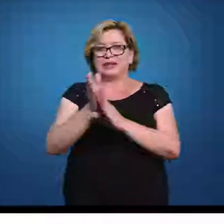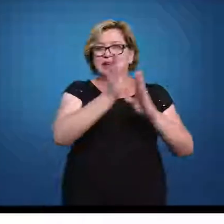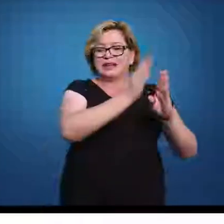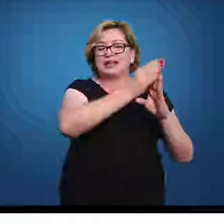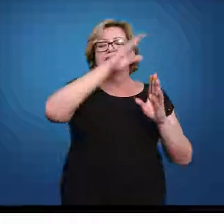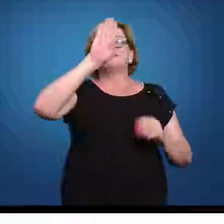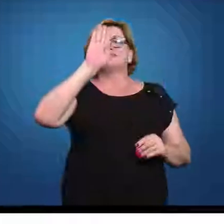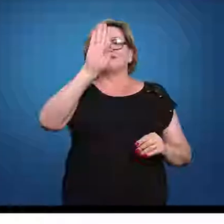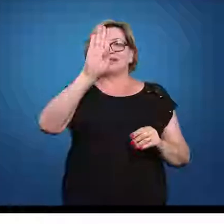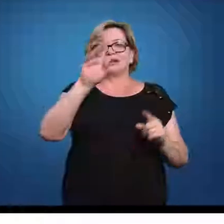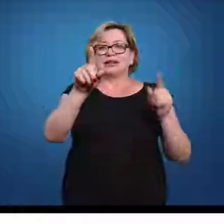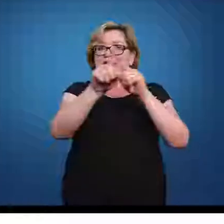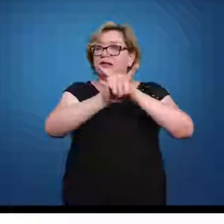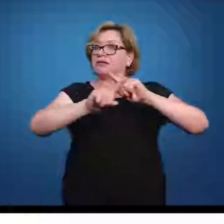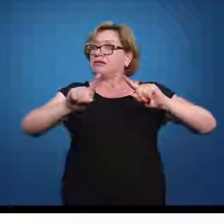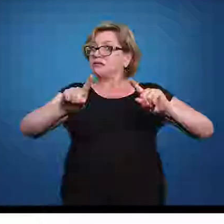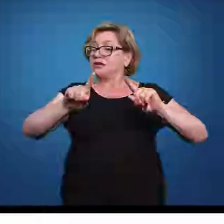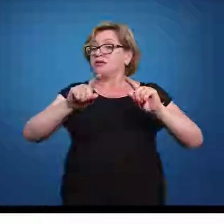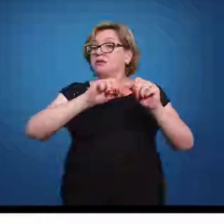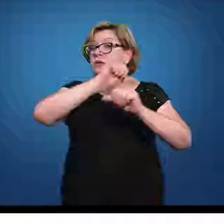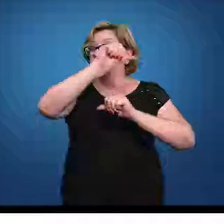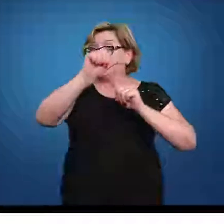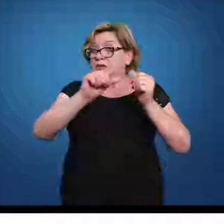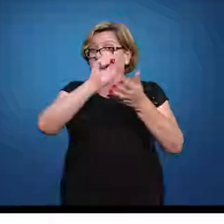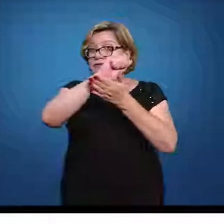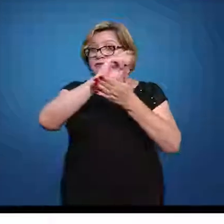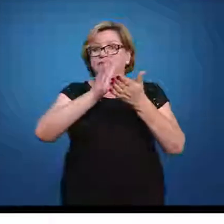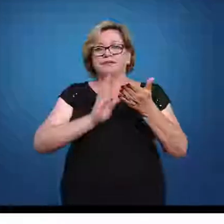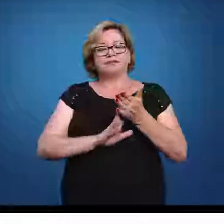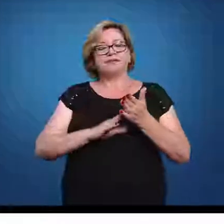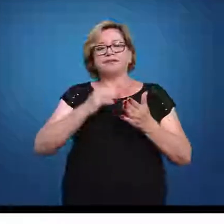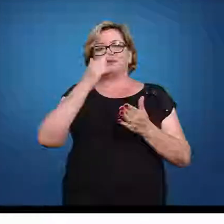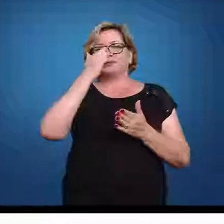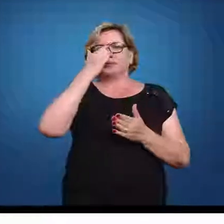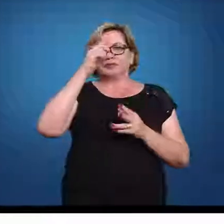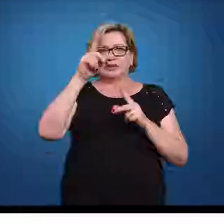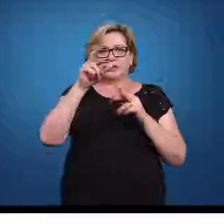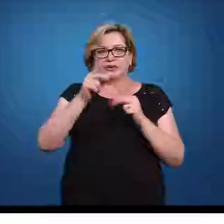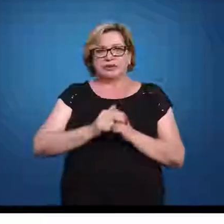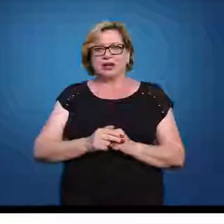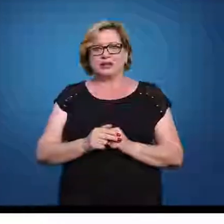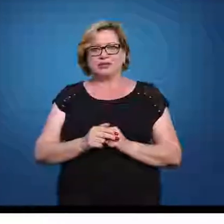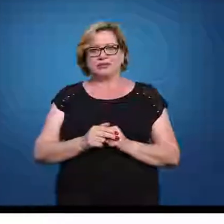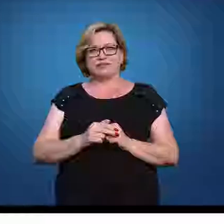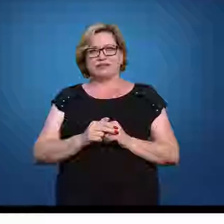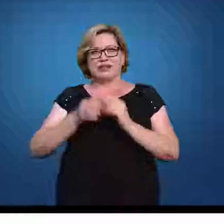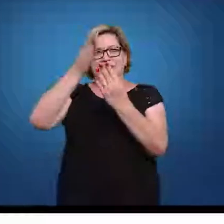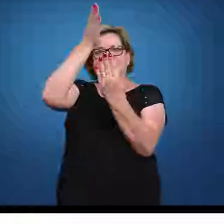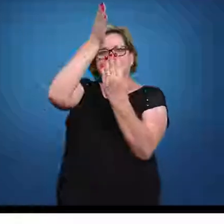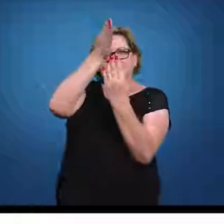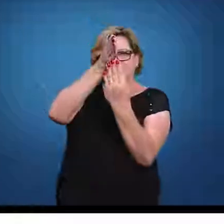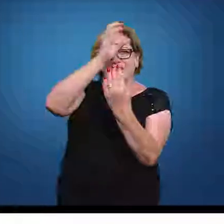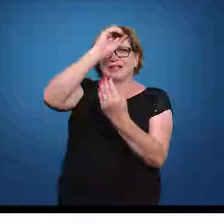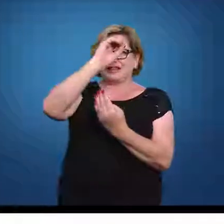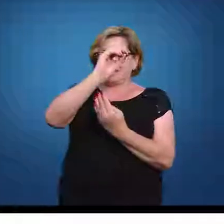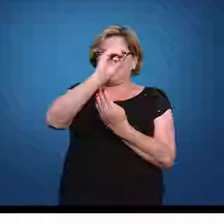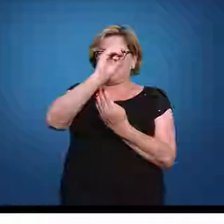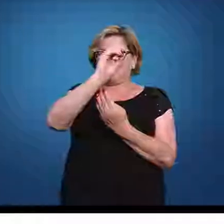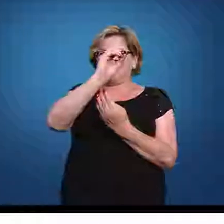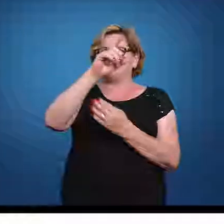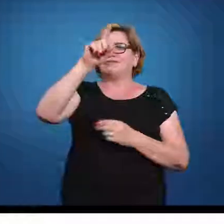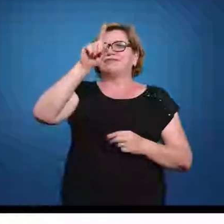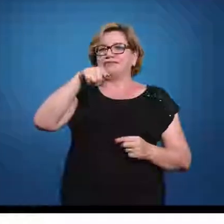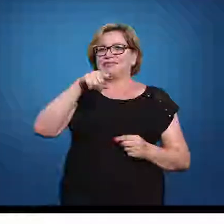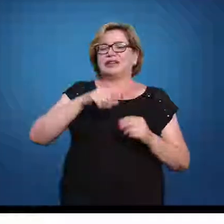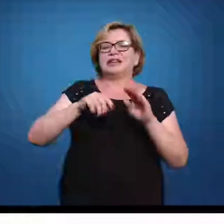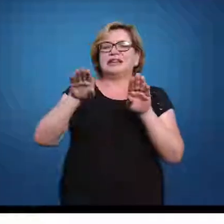A letra B não mudou. Nós estamos falando do mesmo exercício, ou seja, a média permanece 0 e o desvio padrão permanece